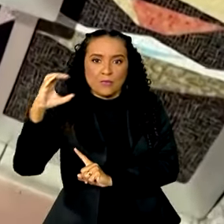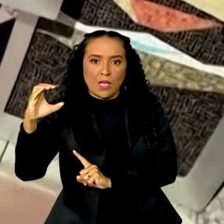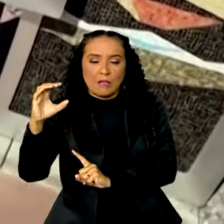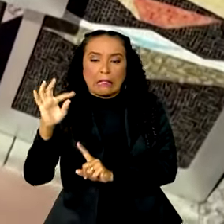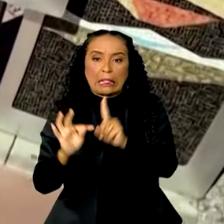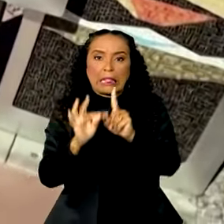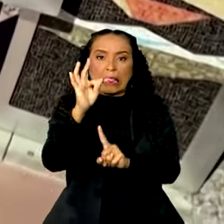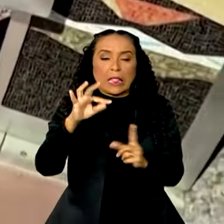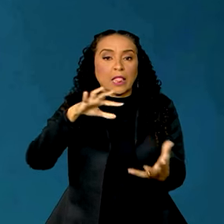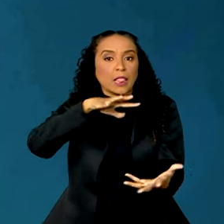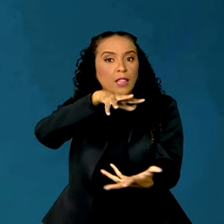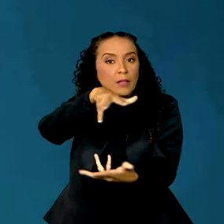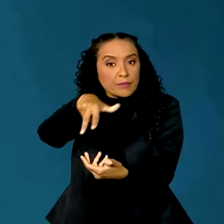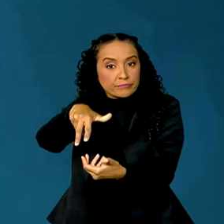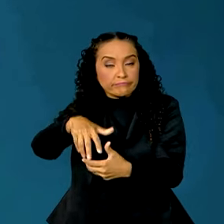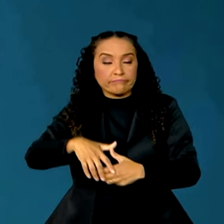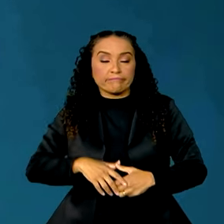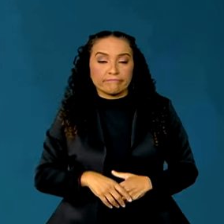temperatura da Terra.